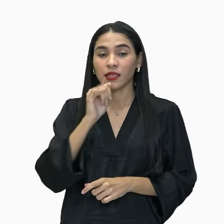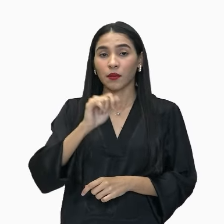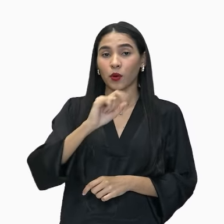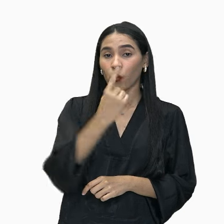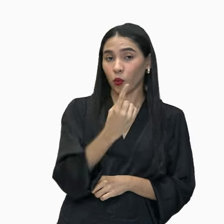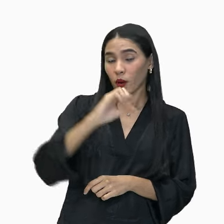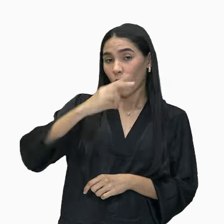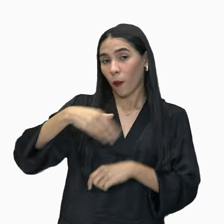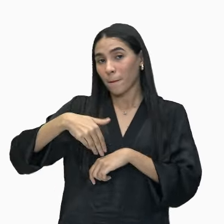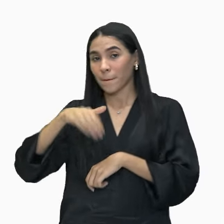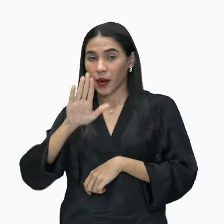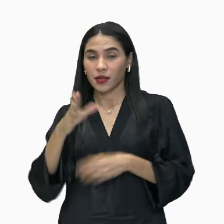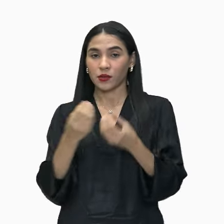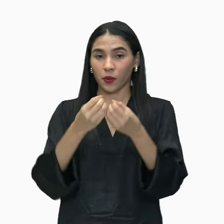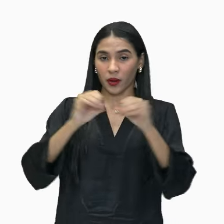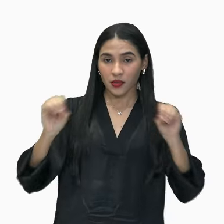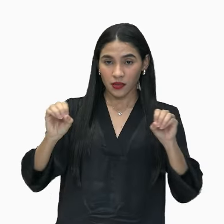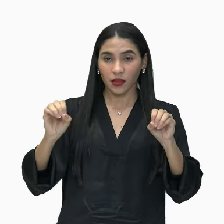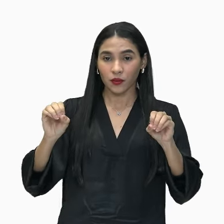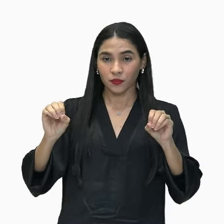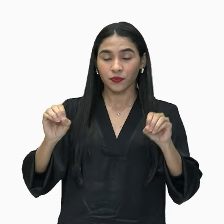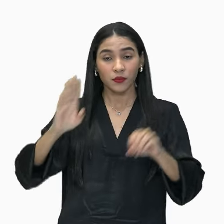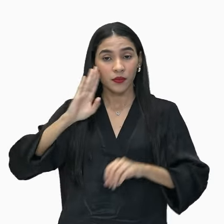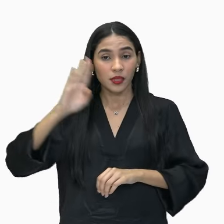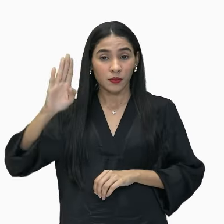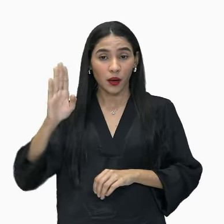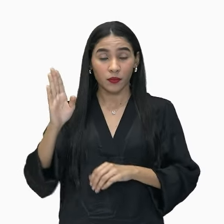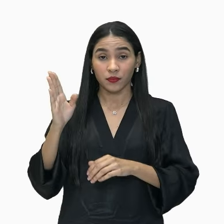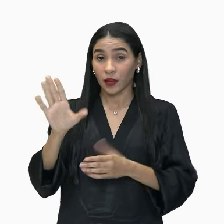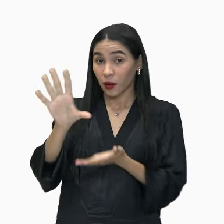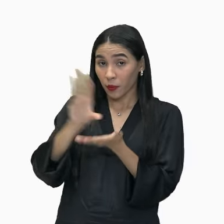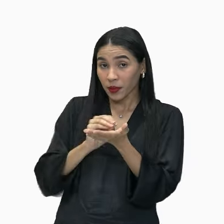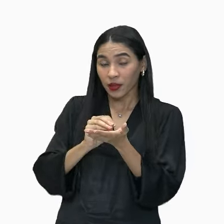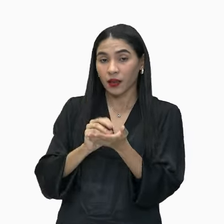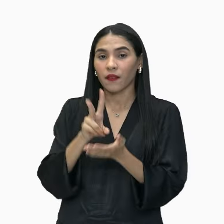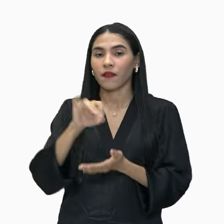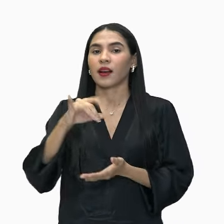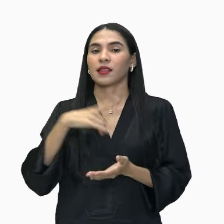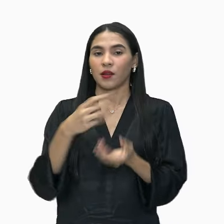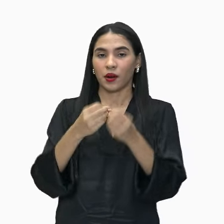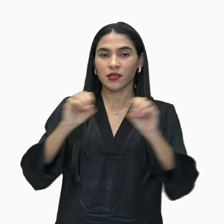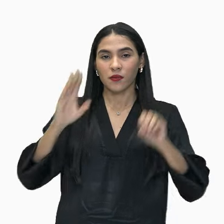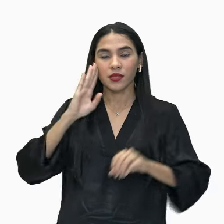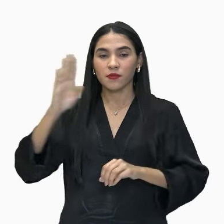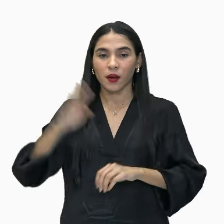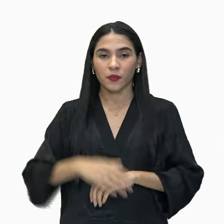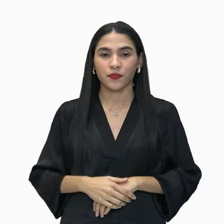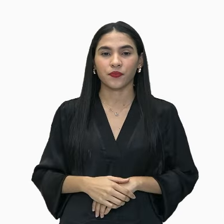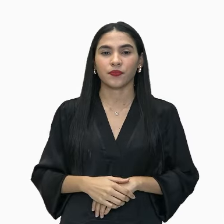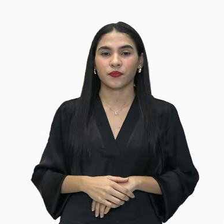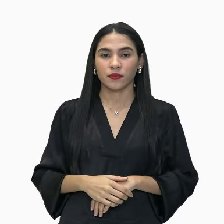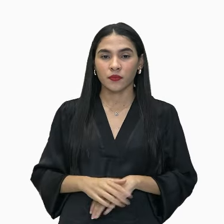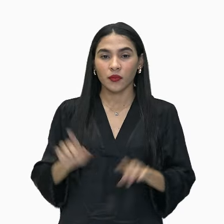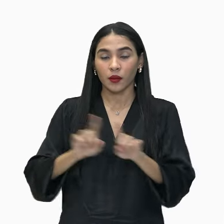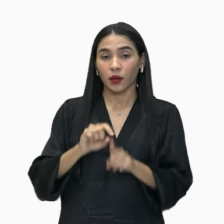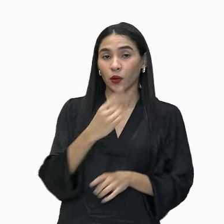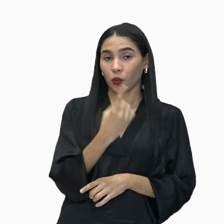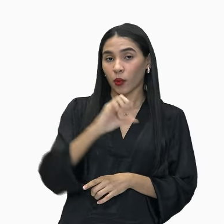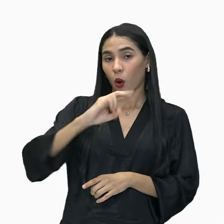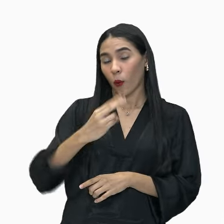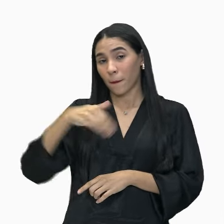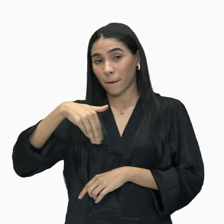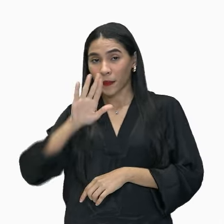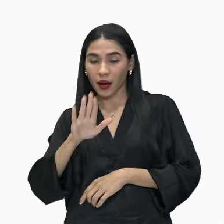ou mais de uma oração principal. Guarda aí. Então, vai ter uma oração principal. E de uma ou mais de uma